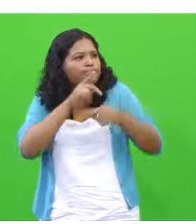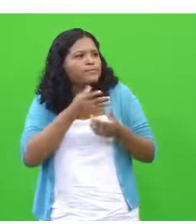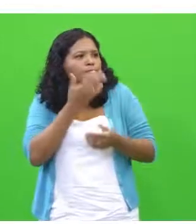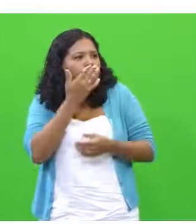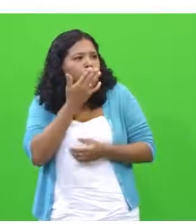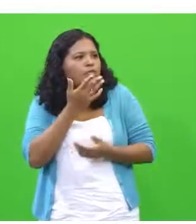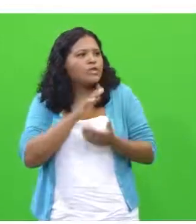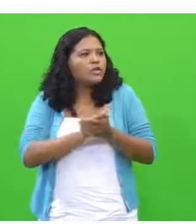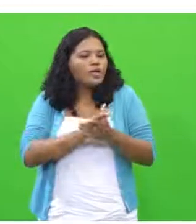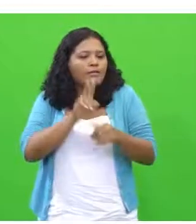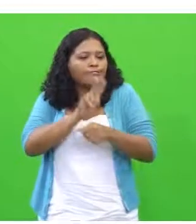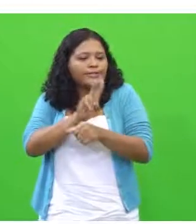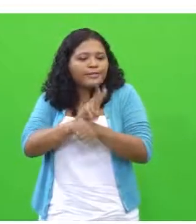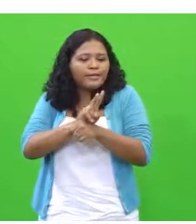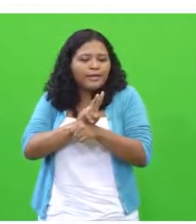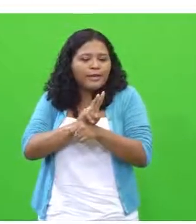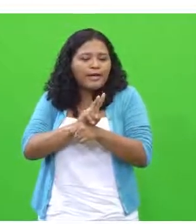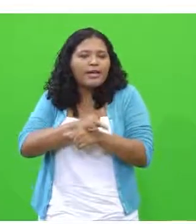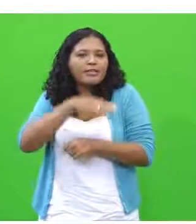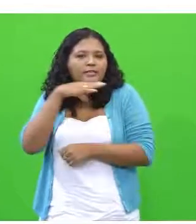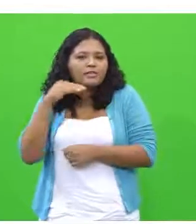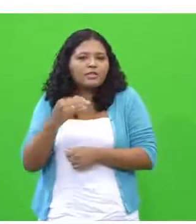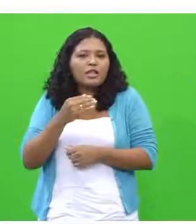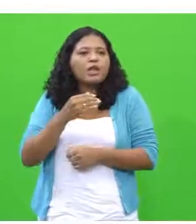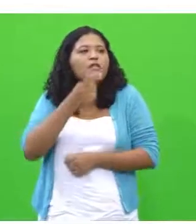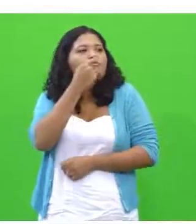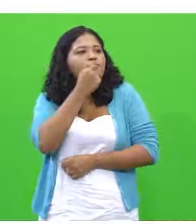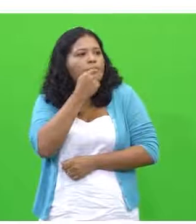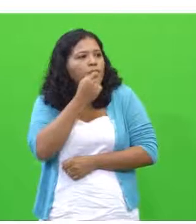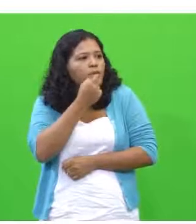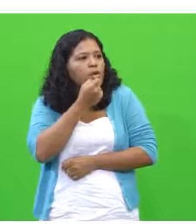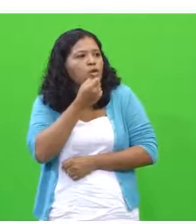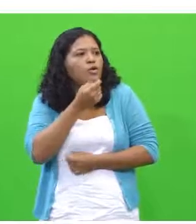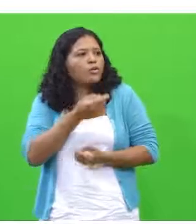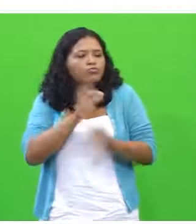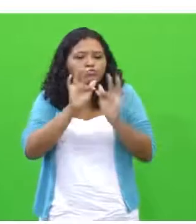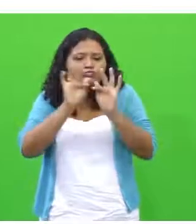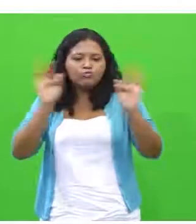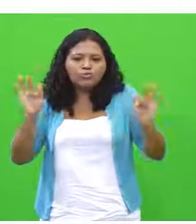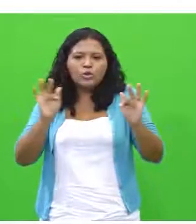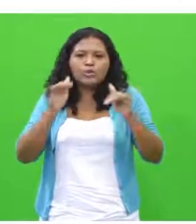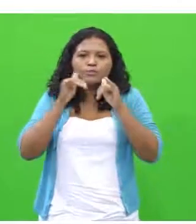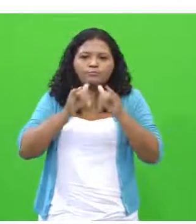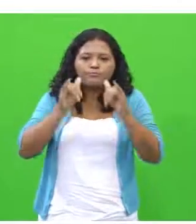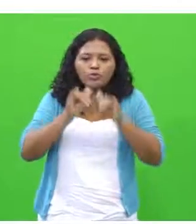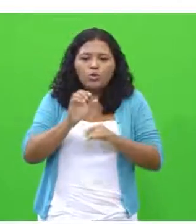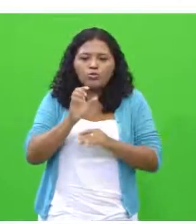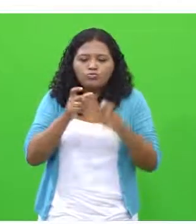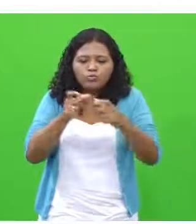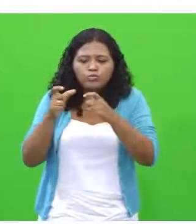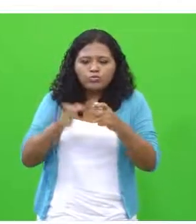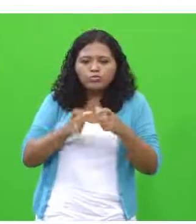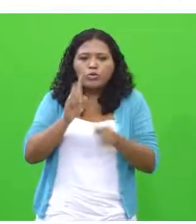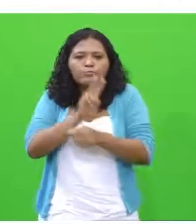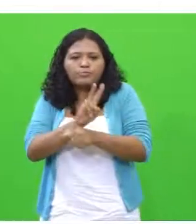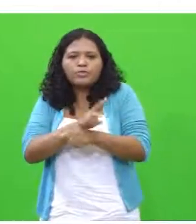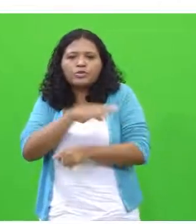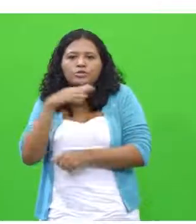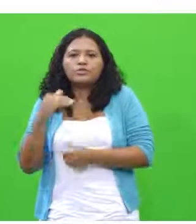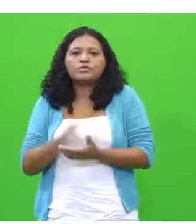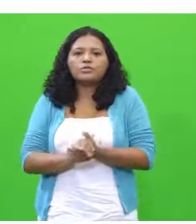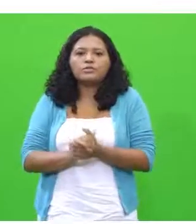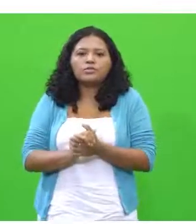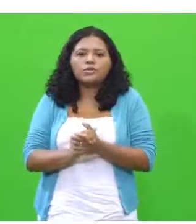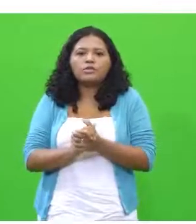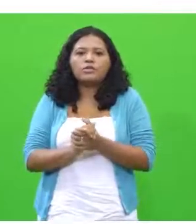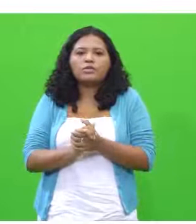das crianças. Em vermelho, setores interessados na continuidade das propagandas. Já é voltada para